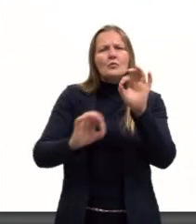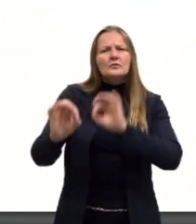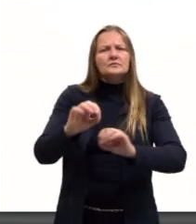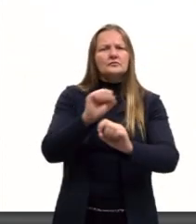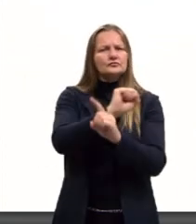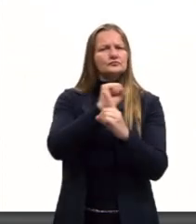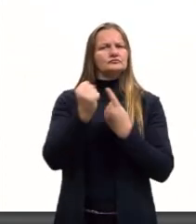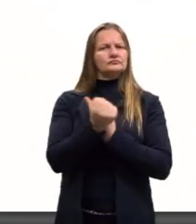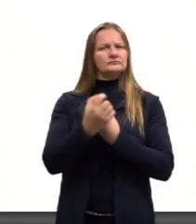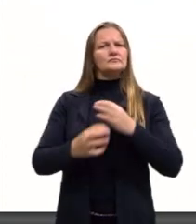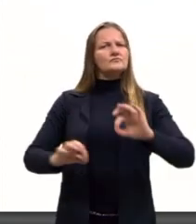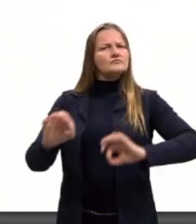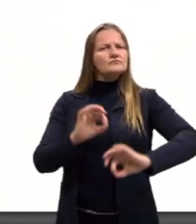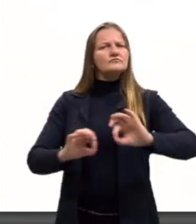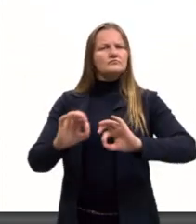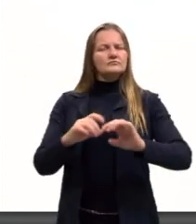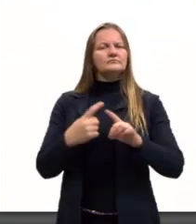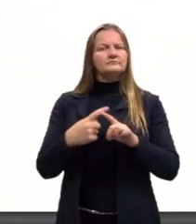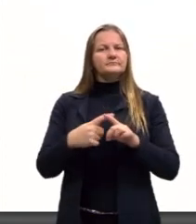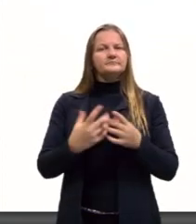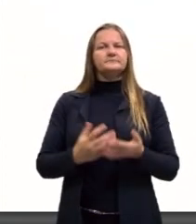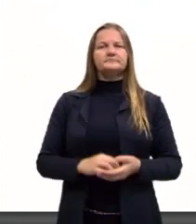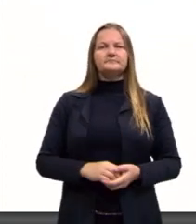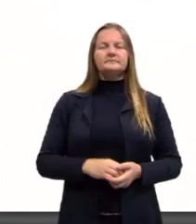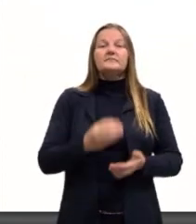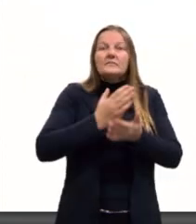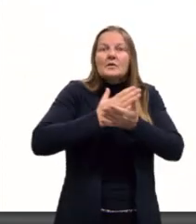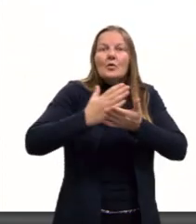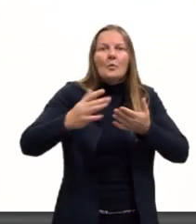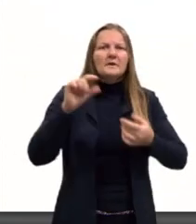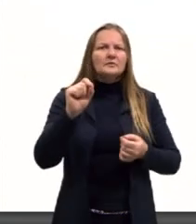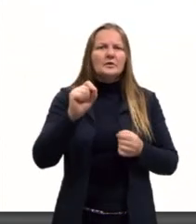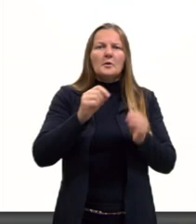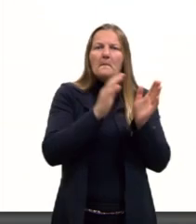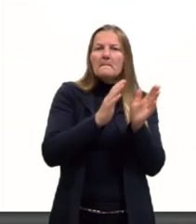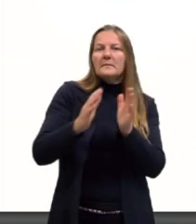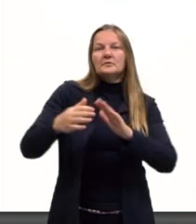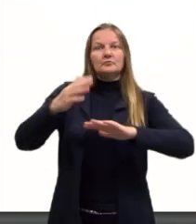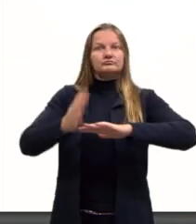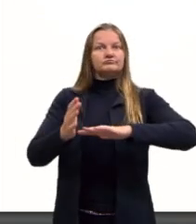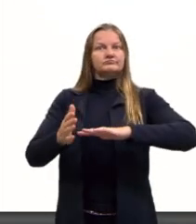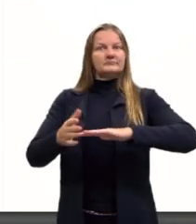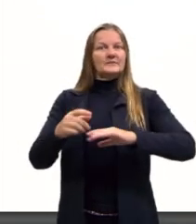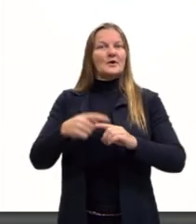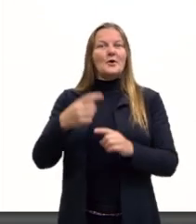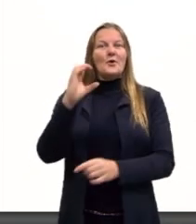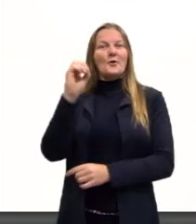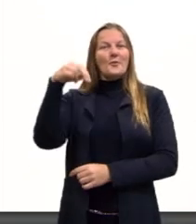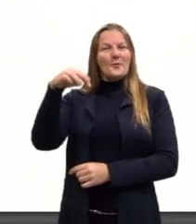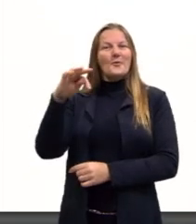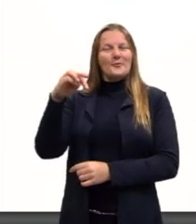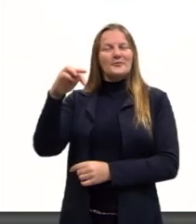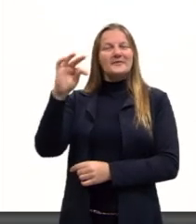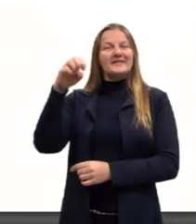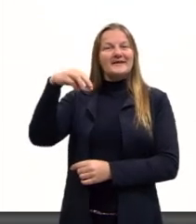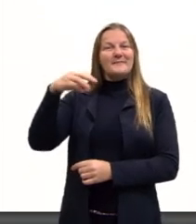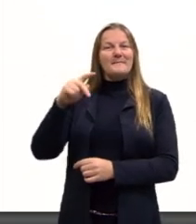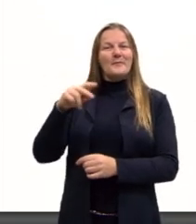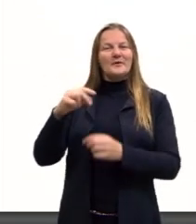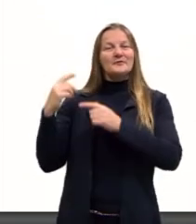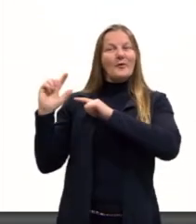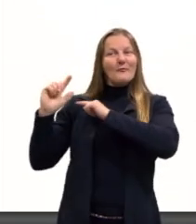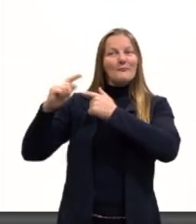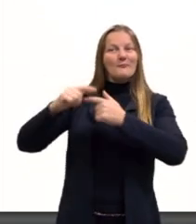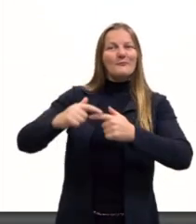a sociedade. E a gente inicia, então, o período contemporâneo. A gente se considera herdeiros dessa